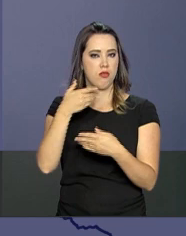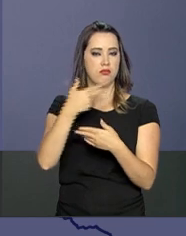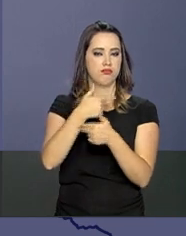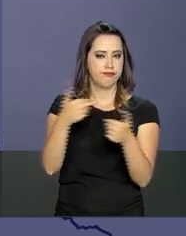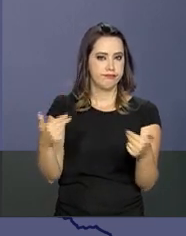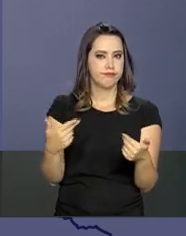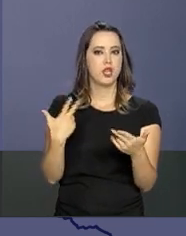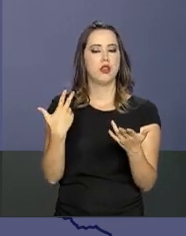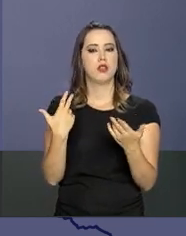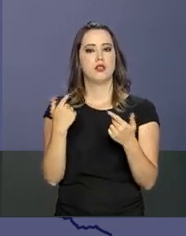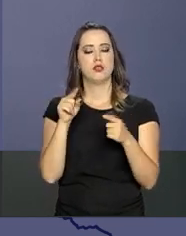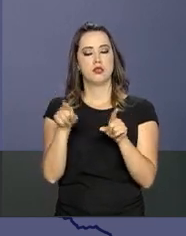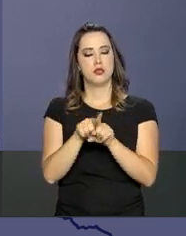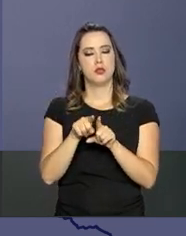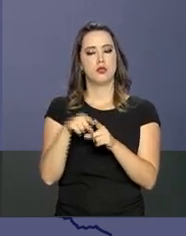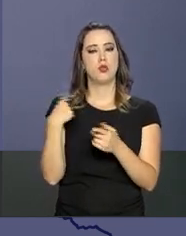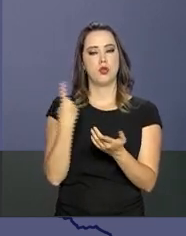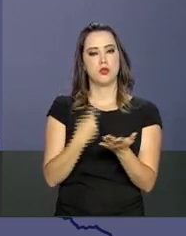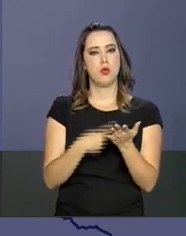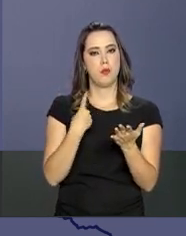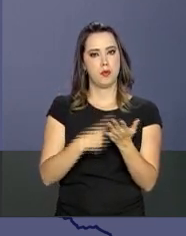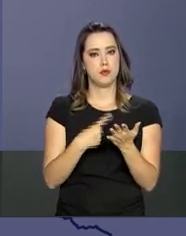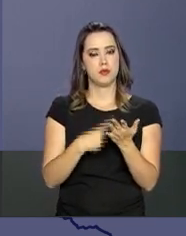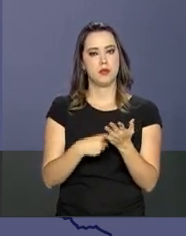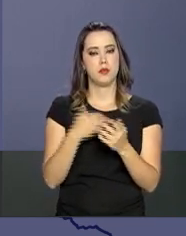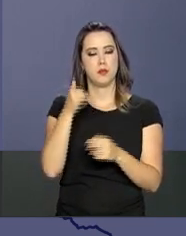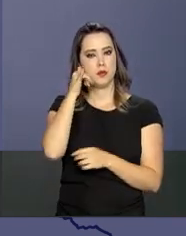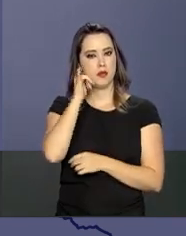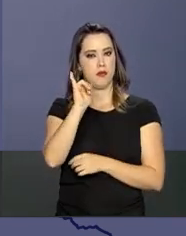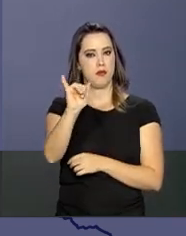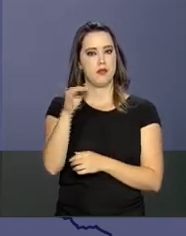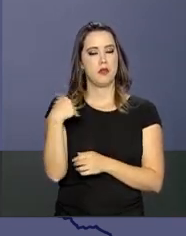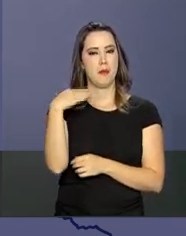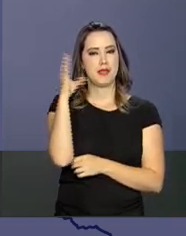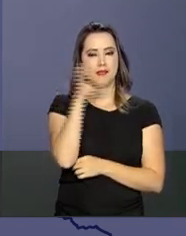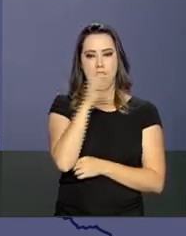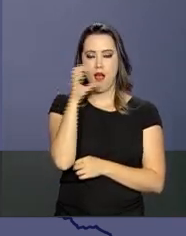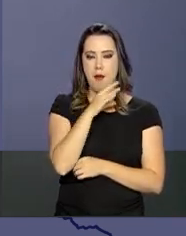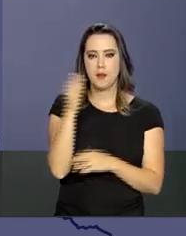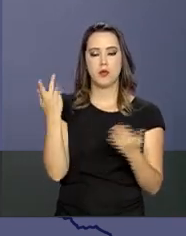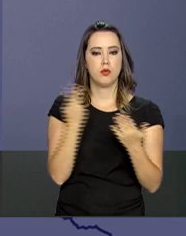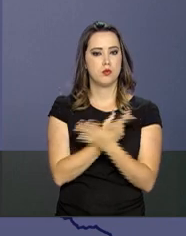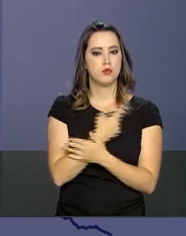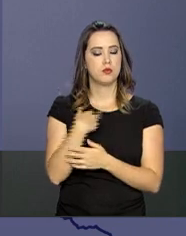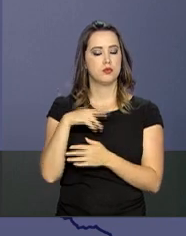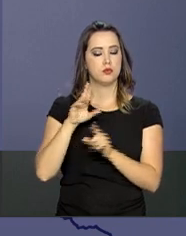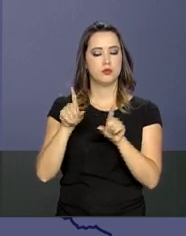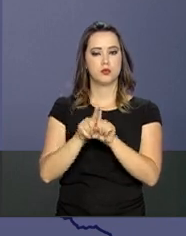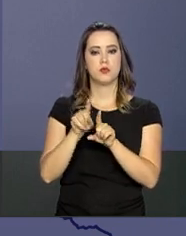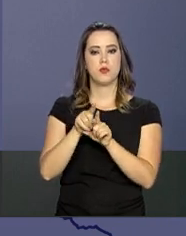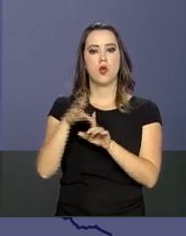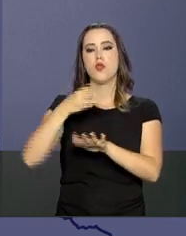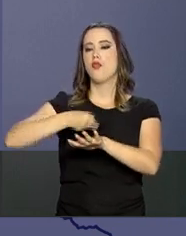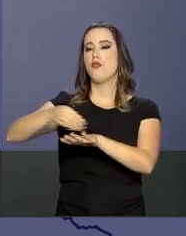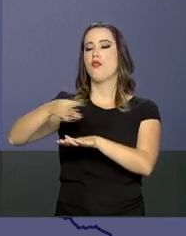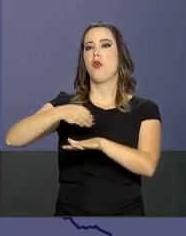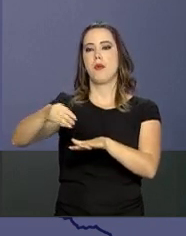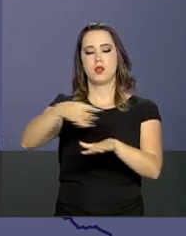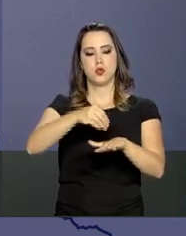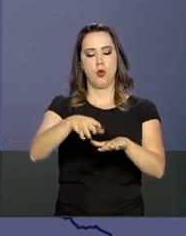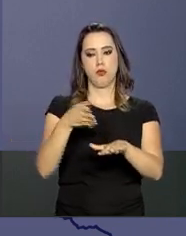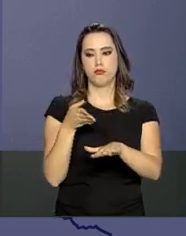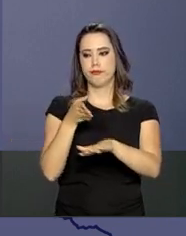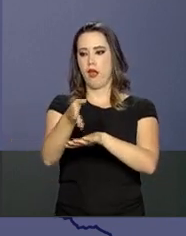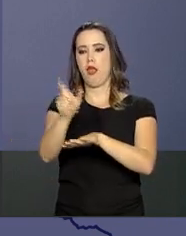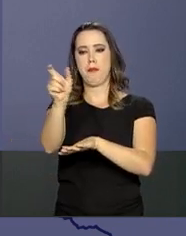Acertamos também a assinatura, para o mais breve possível, a respeito de informações sobre